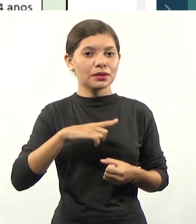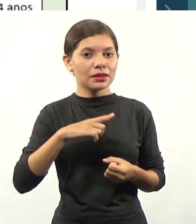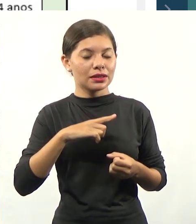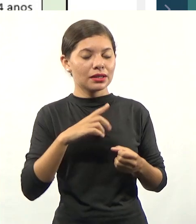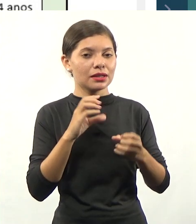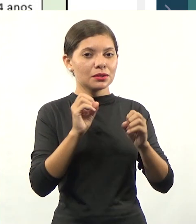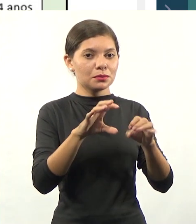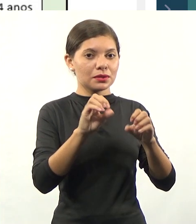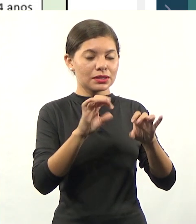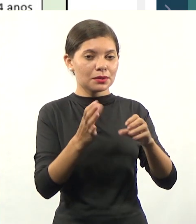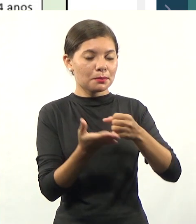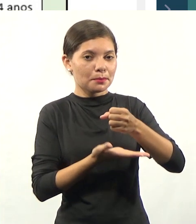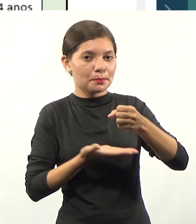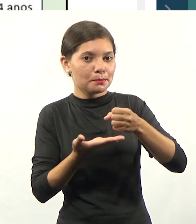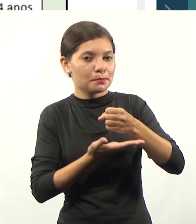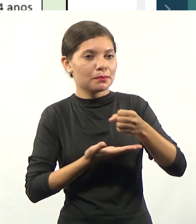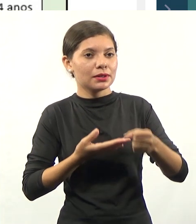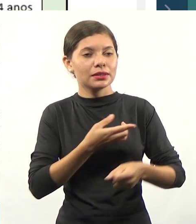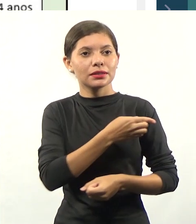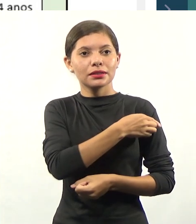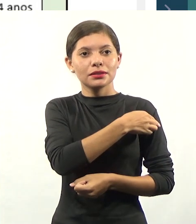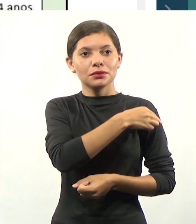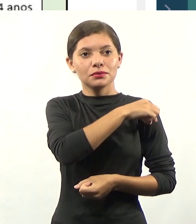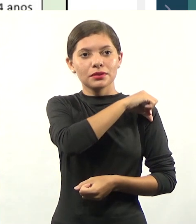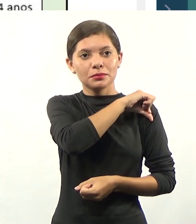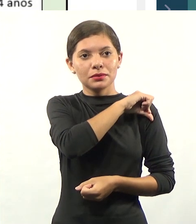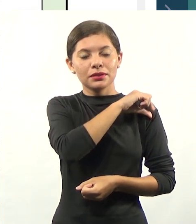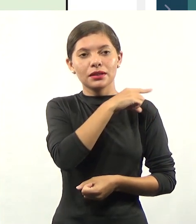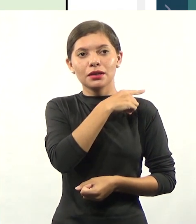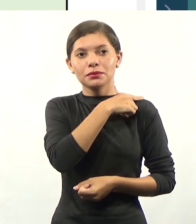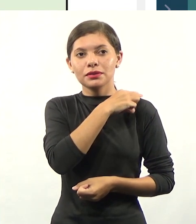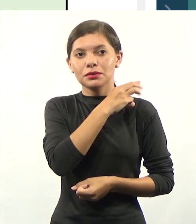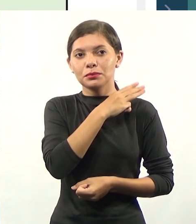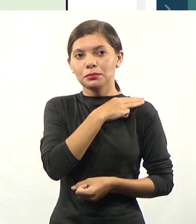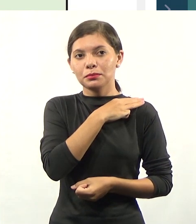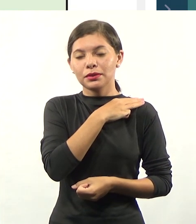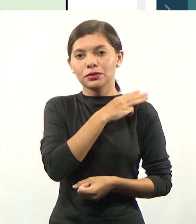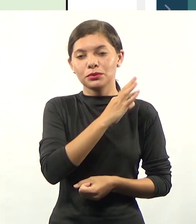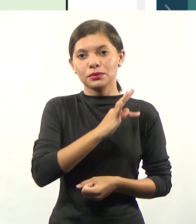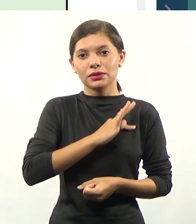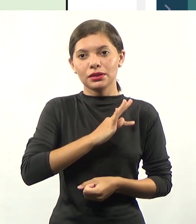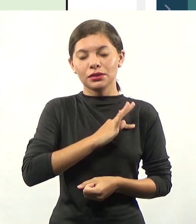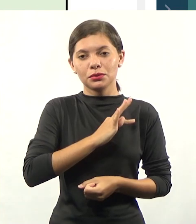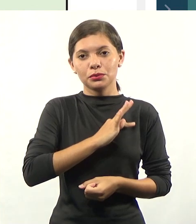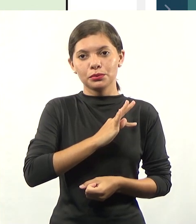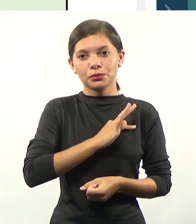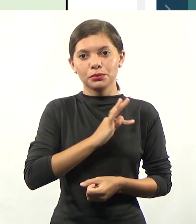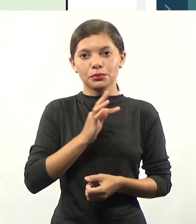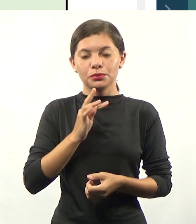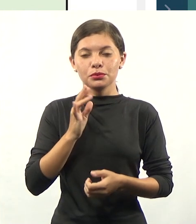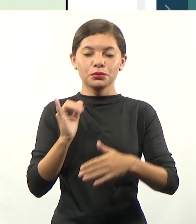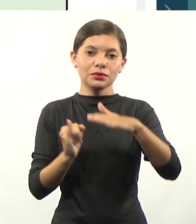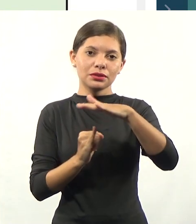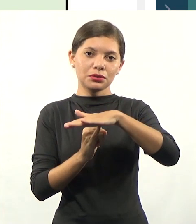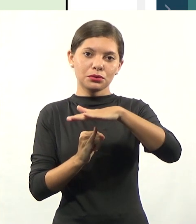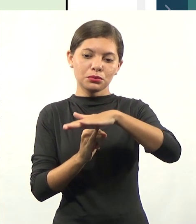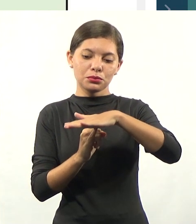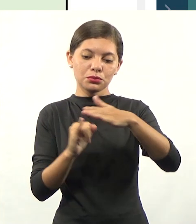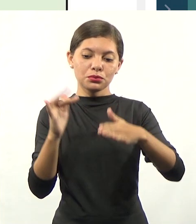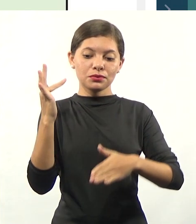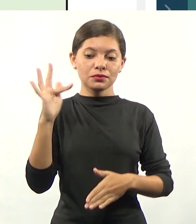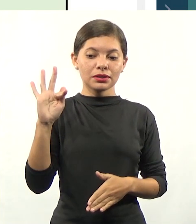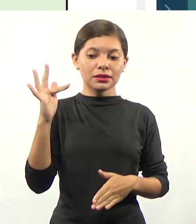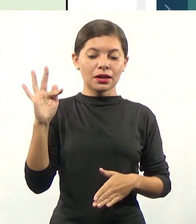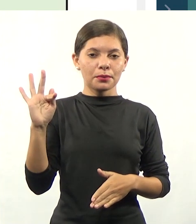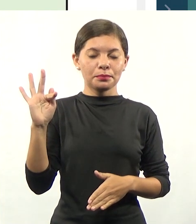ensino fundamental, aí a gente tem o ensino médio, o ensino médio-técnico, o condimento dos institutos federais. A gente tem